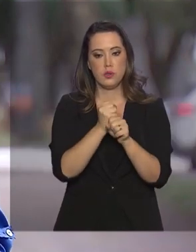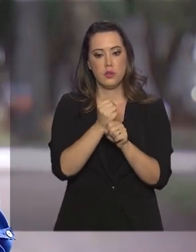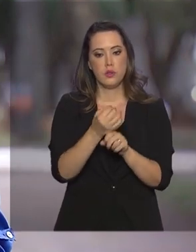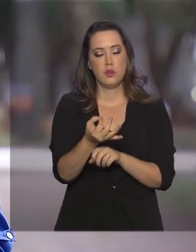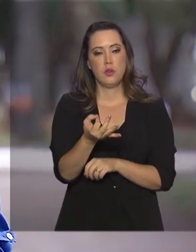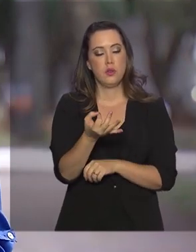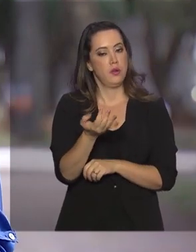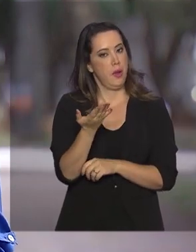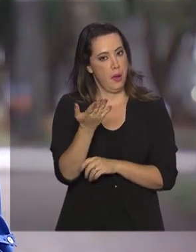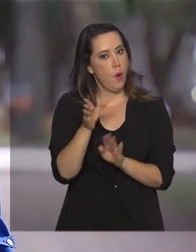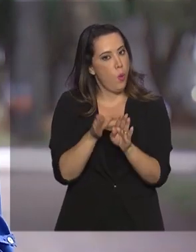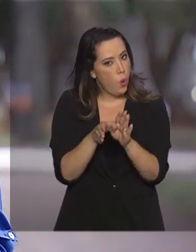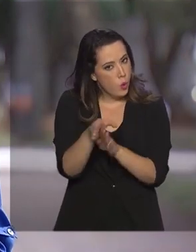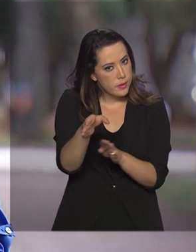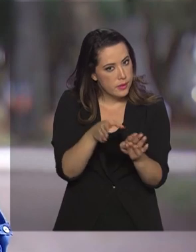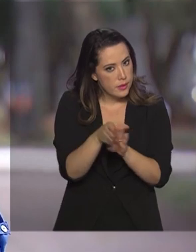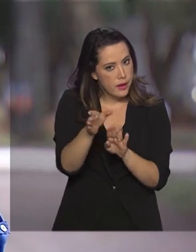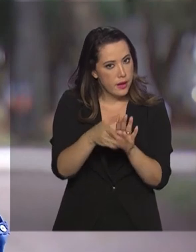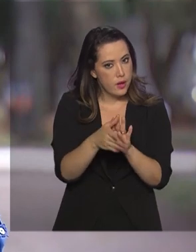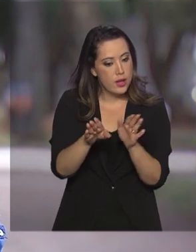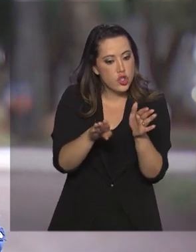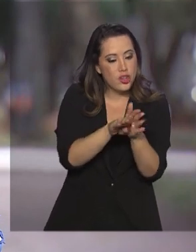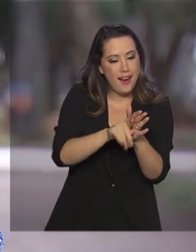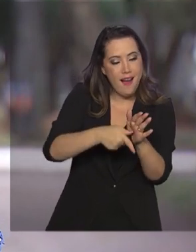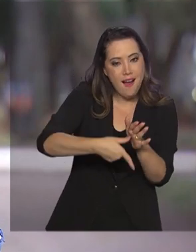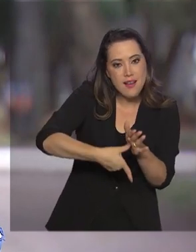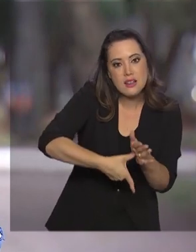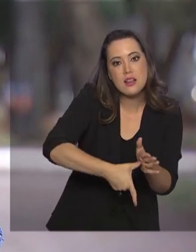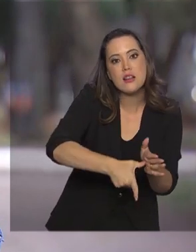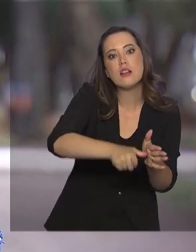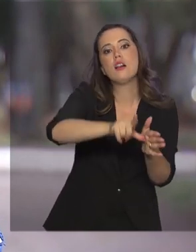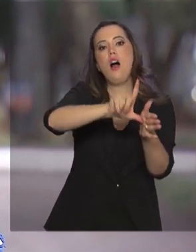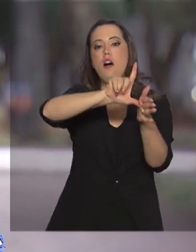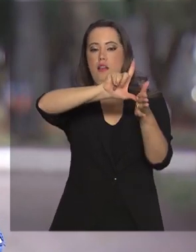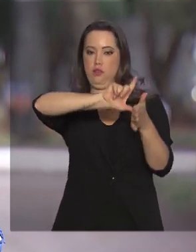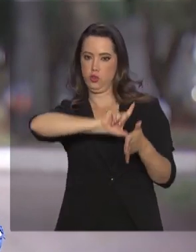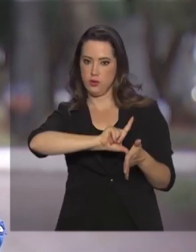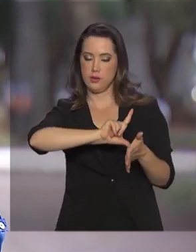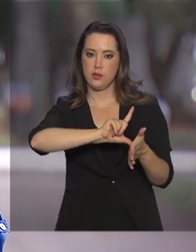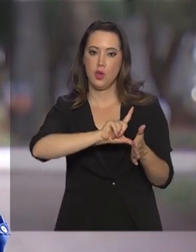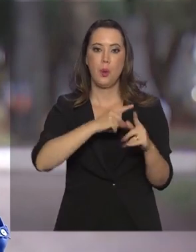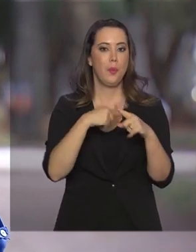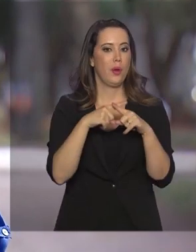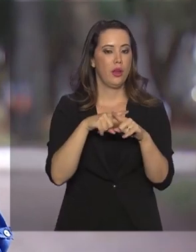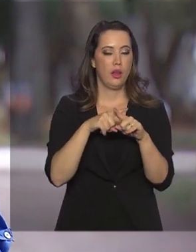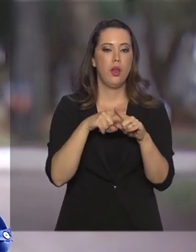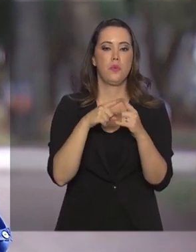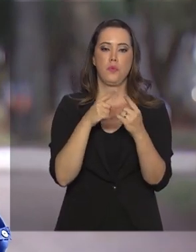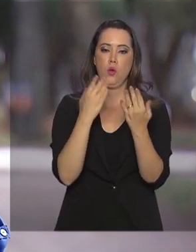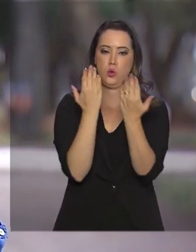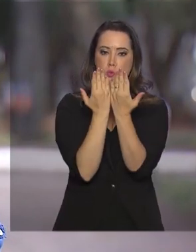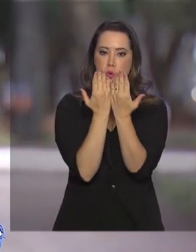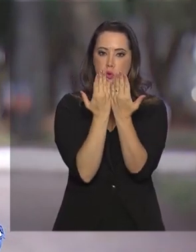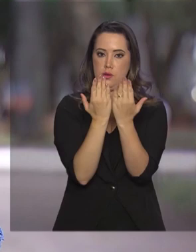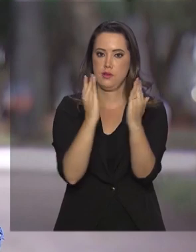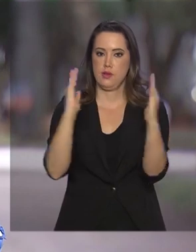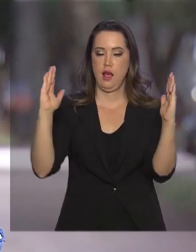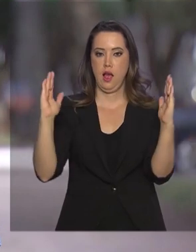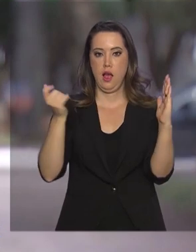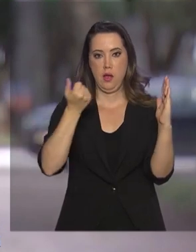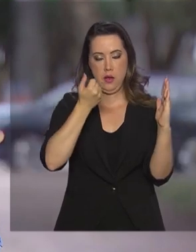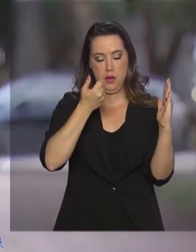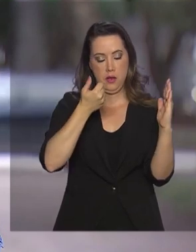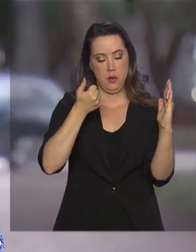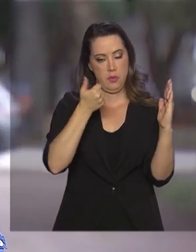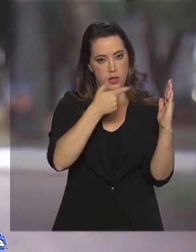dica é chegar com antecedência aí nos locais de prova. Os portões vão abrir ao meio-dia